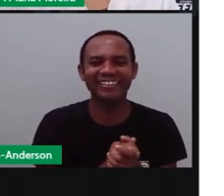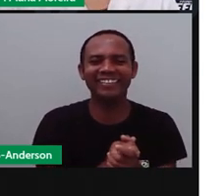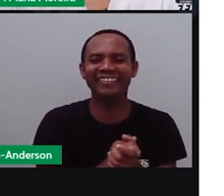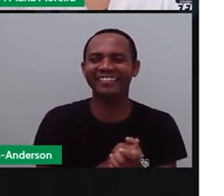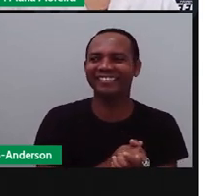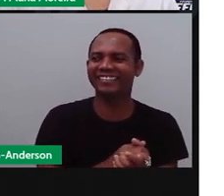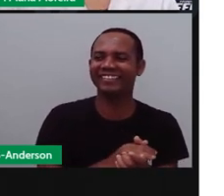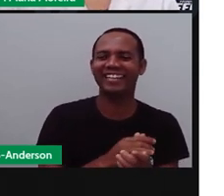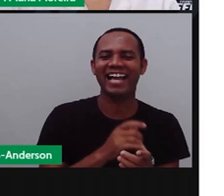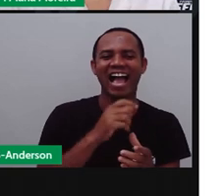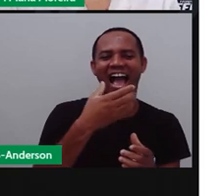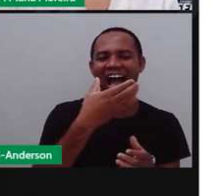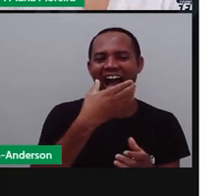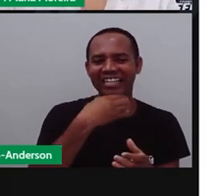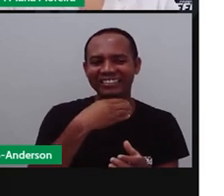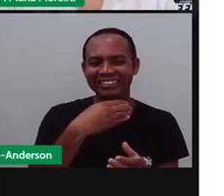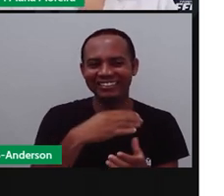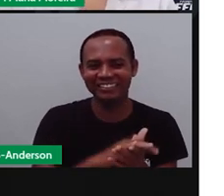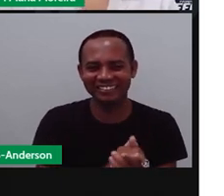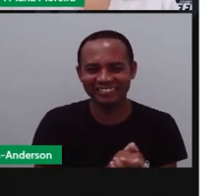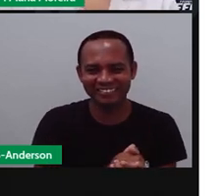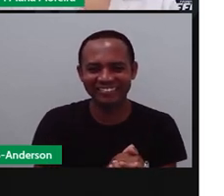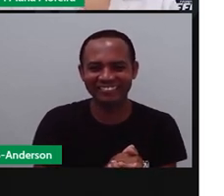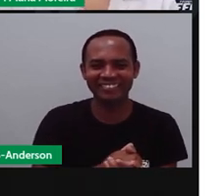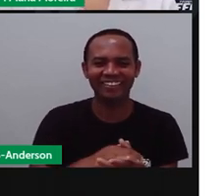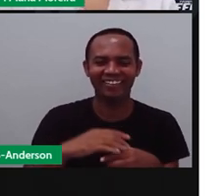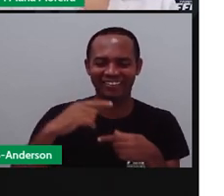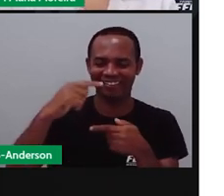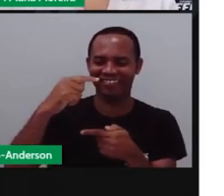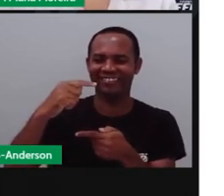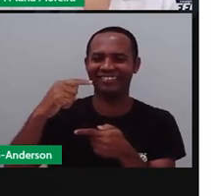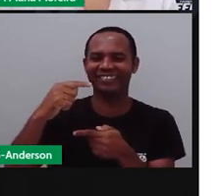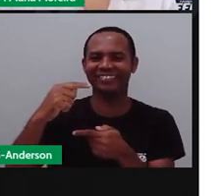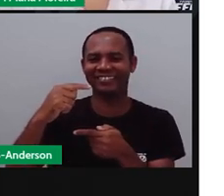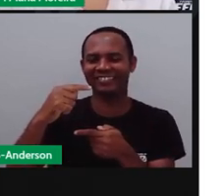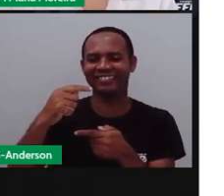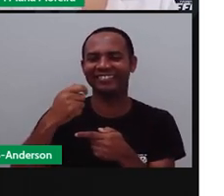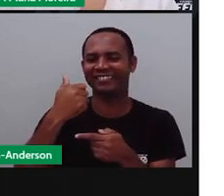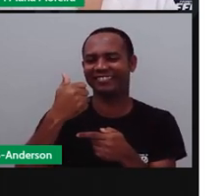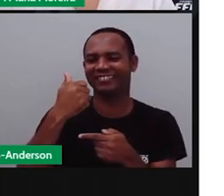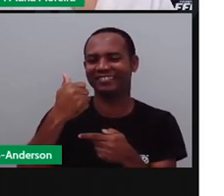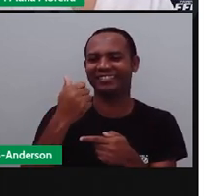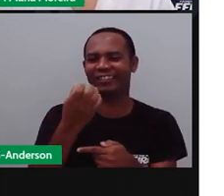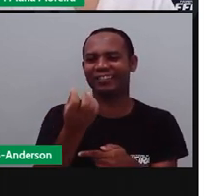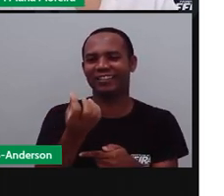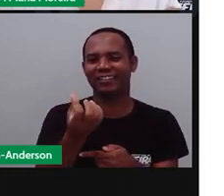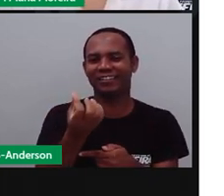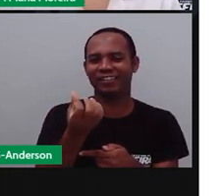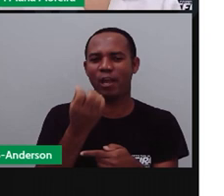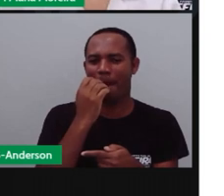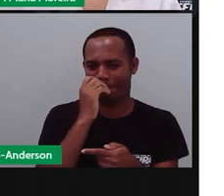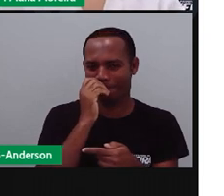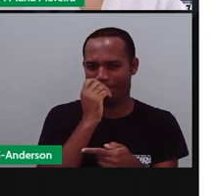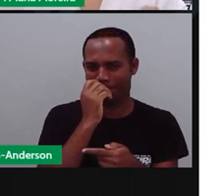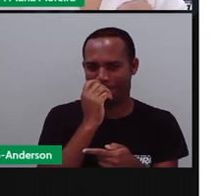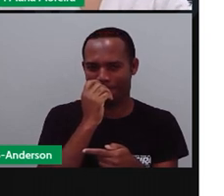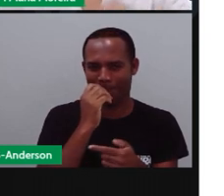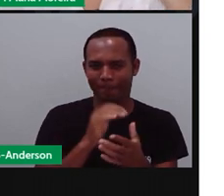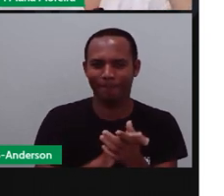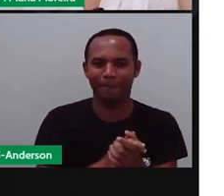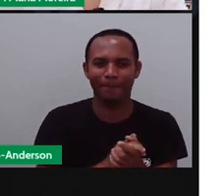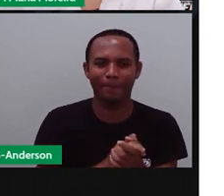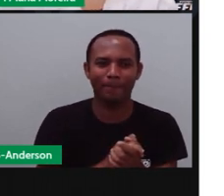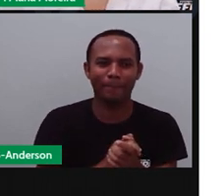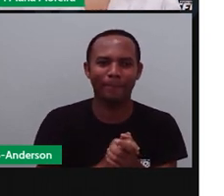Quatro maçãs do amor. Seis refrigerantes, né? E aí, eu vou pintar o quê? Se são seis, são seis unidades. Eu vou